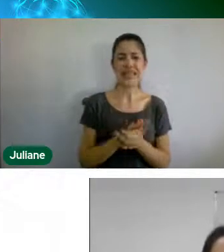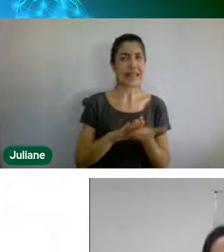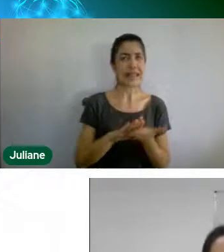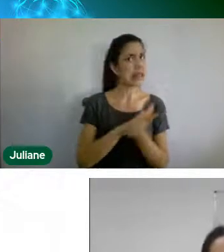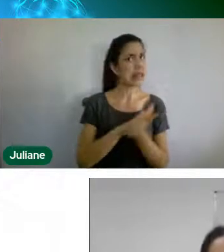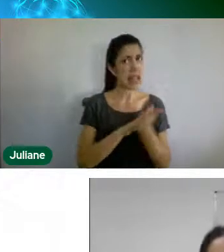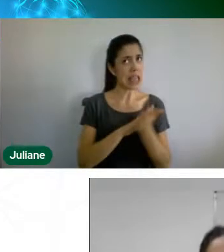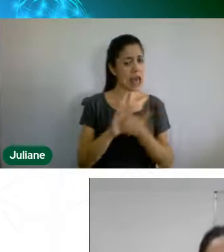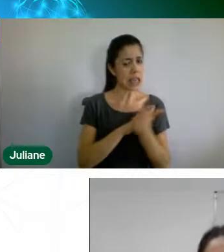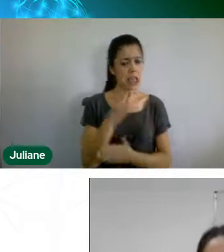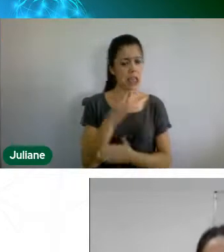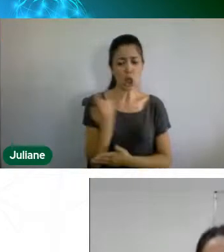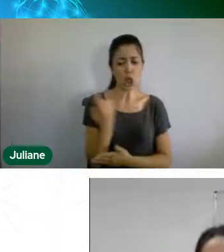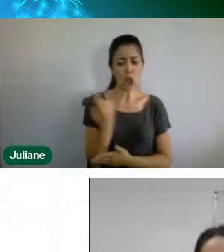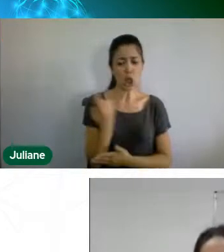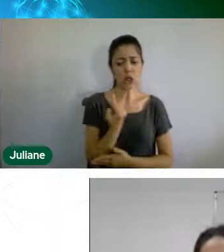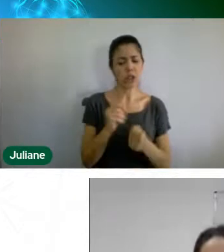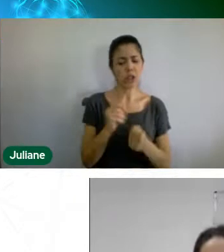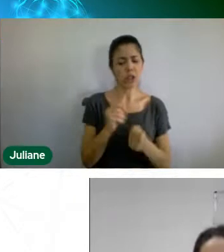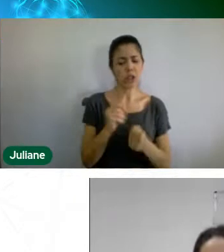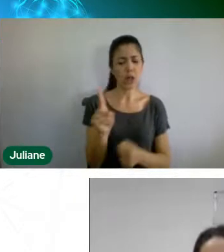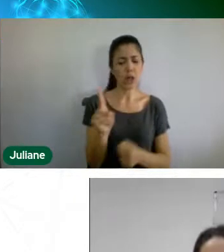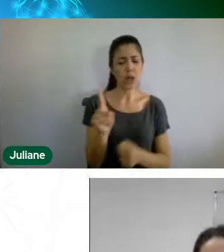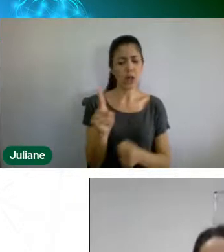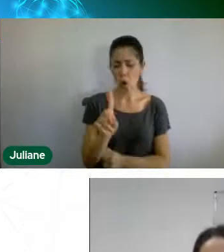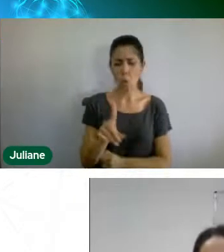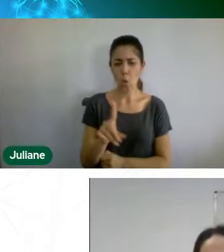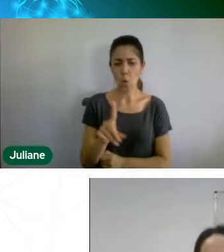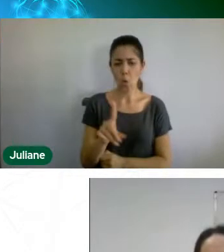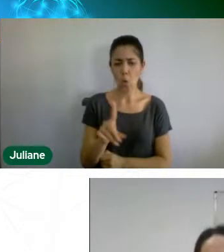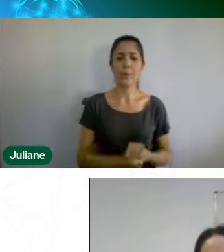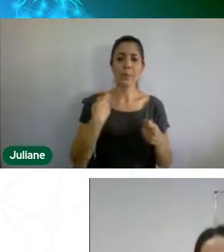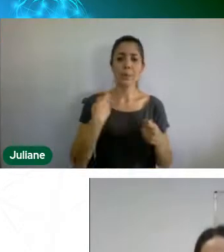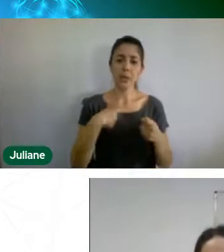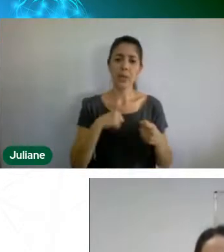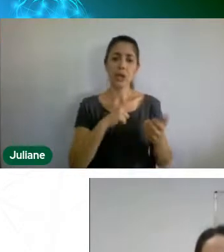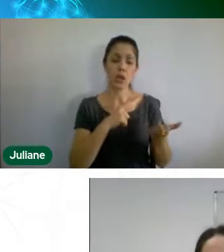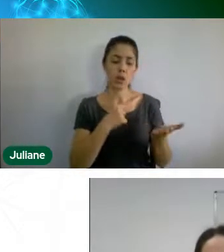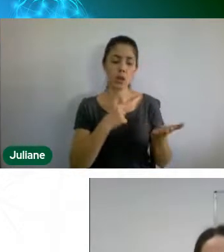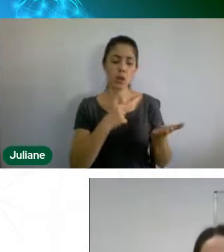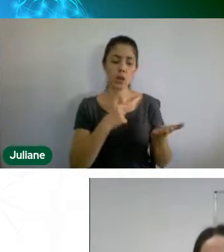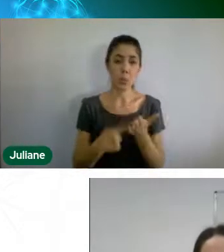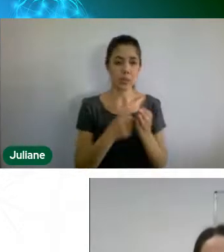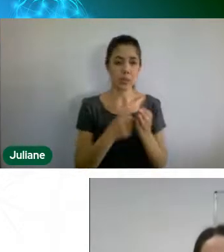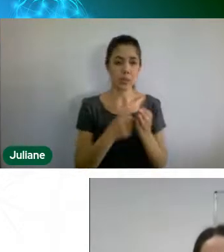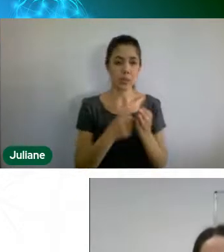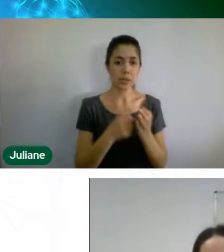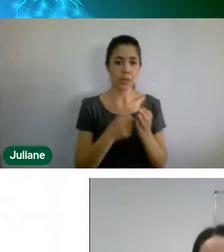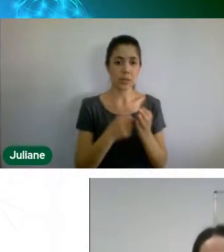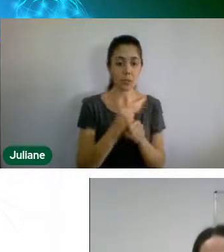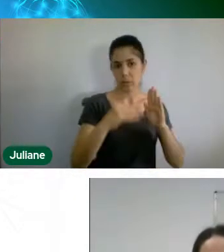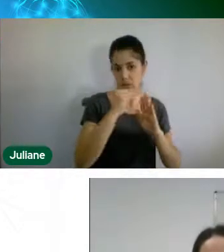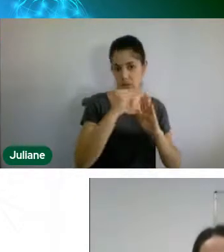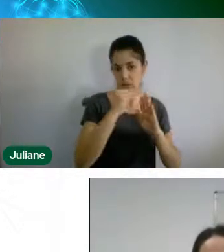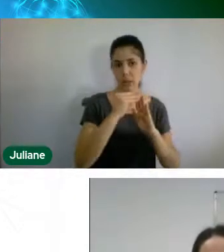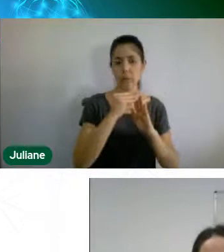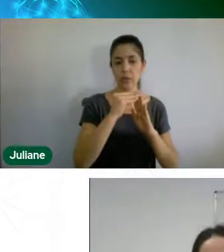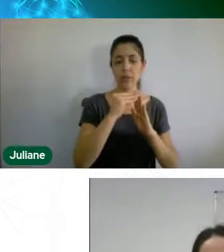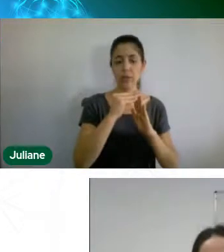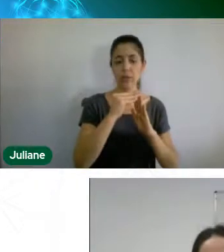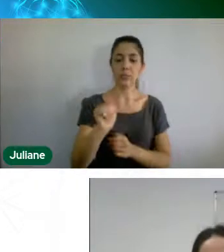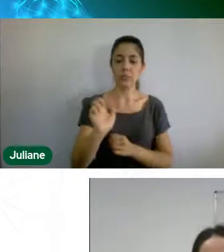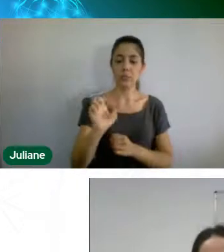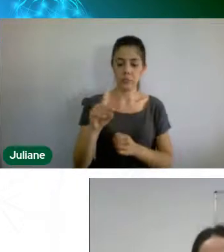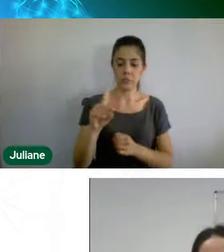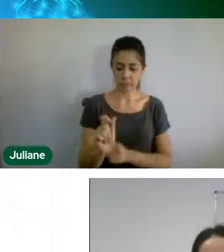os gestores estão presentes, né, então, ele sai da reunião e leva para